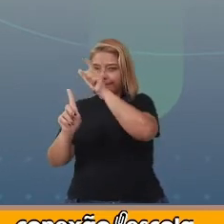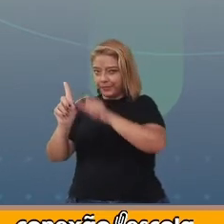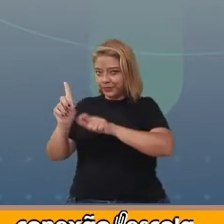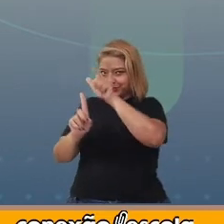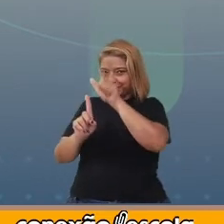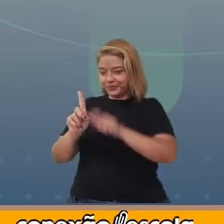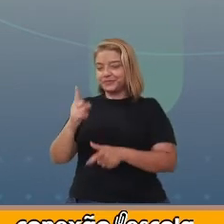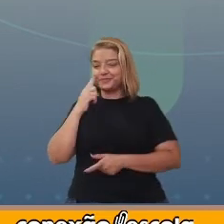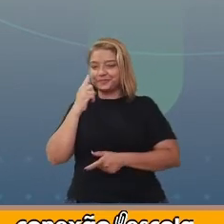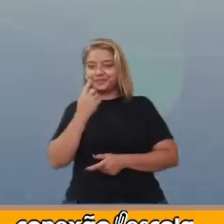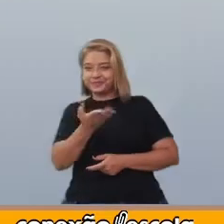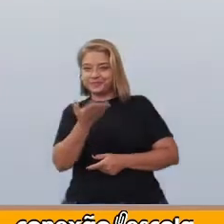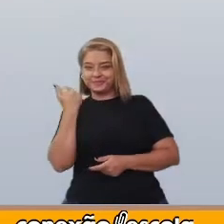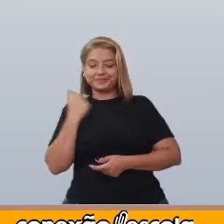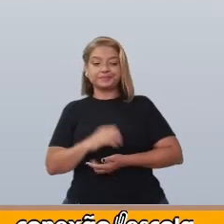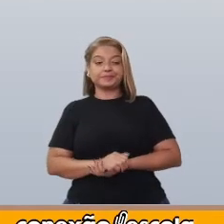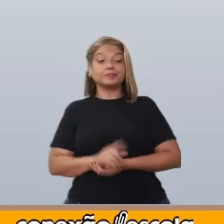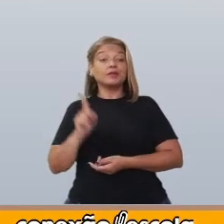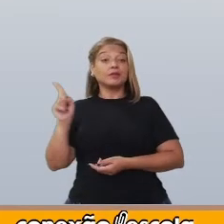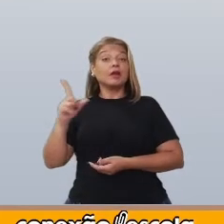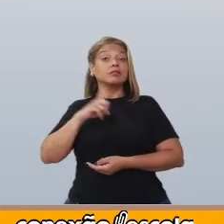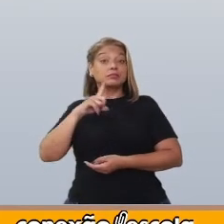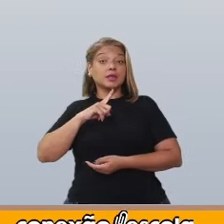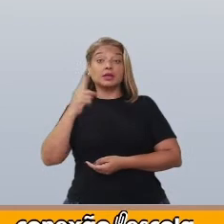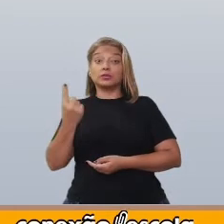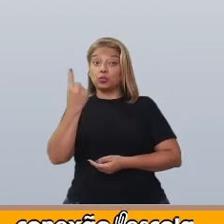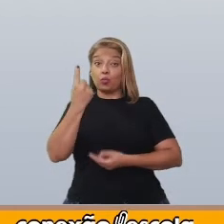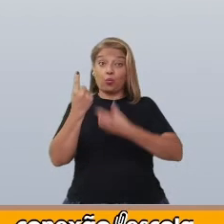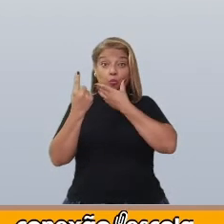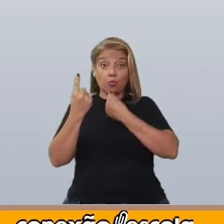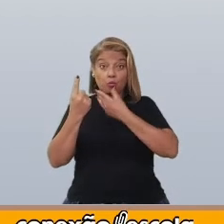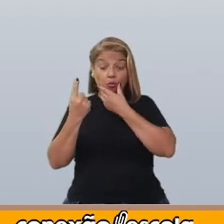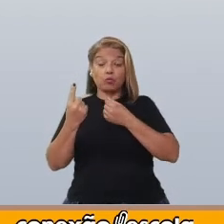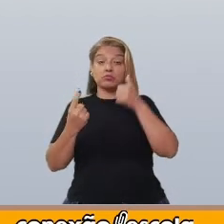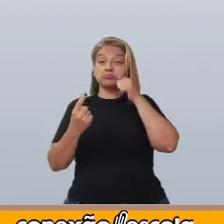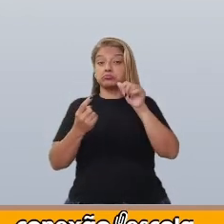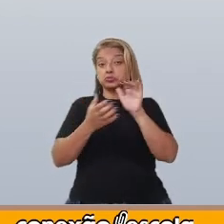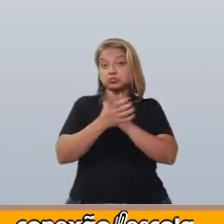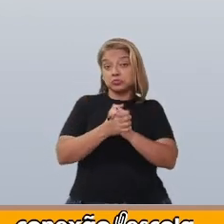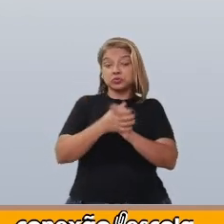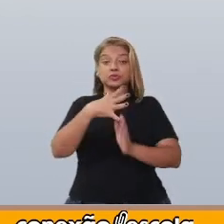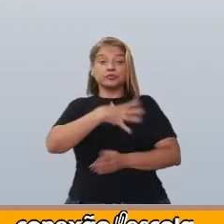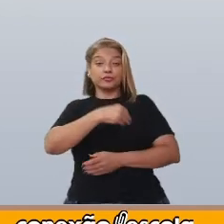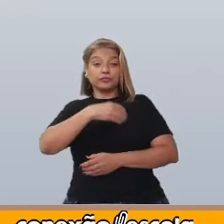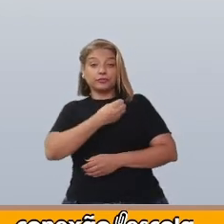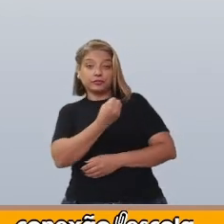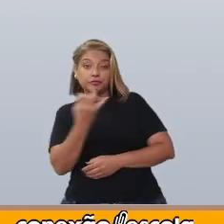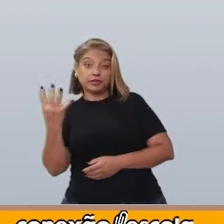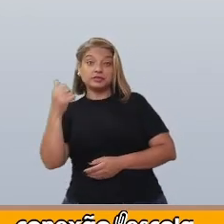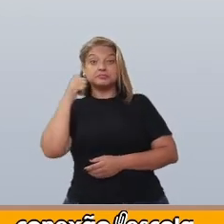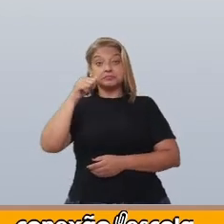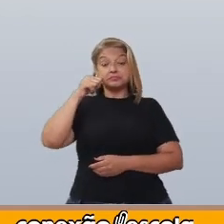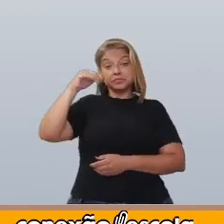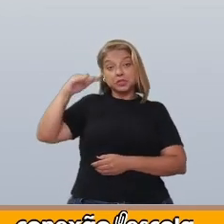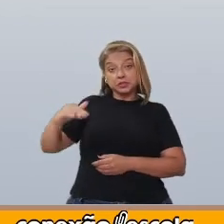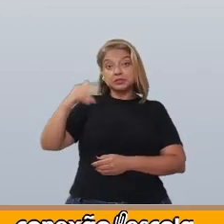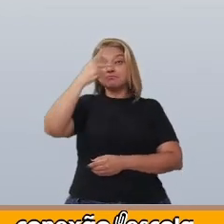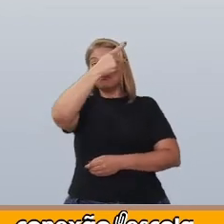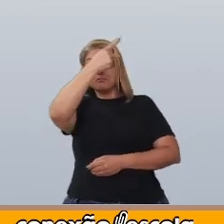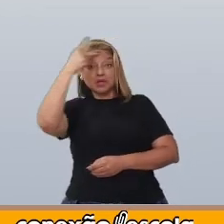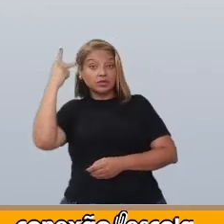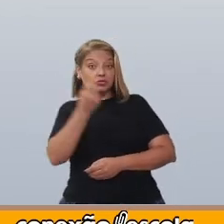Vamos lá! Vamos Aqui nós temos o homem, esposa, filhos, menina, pessoas,